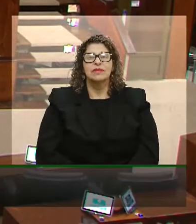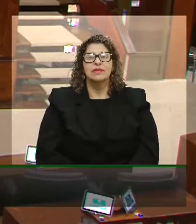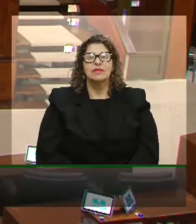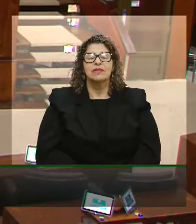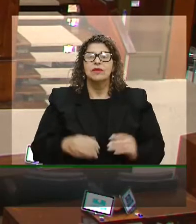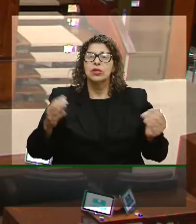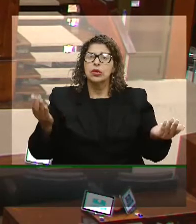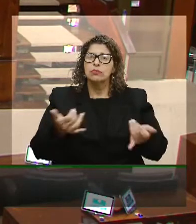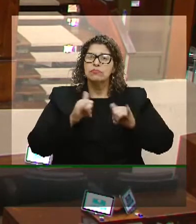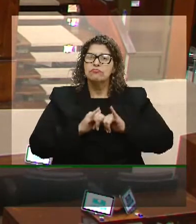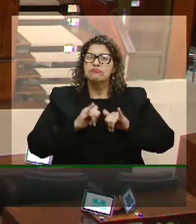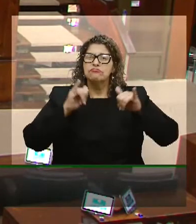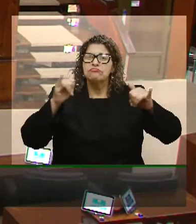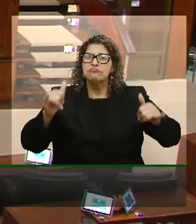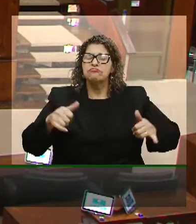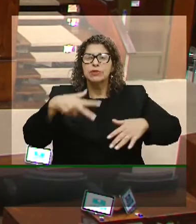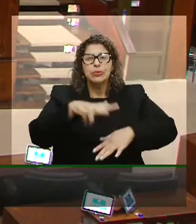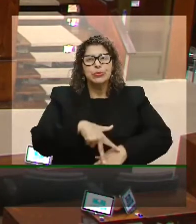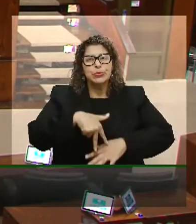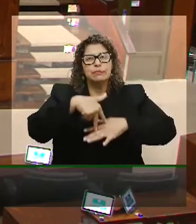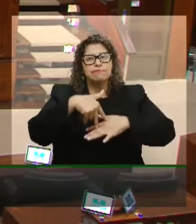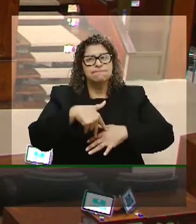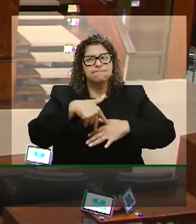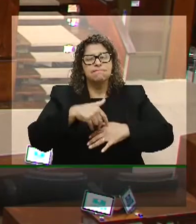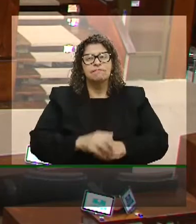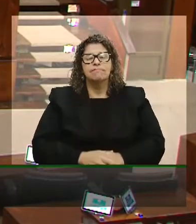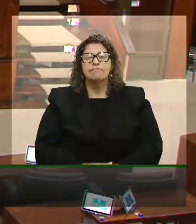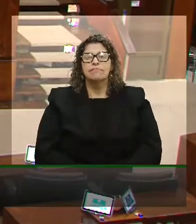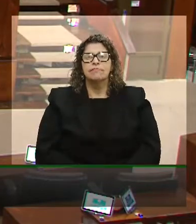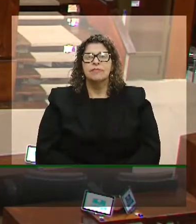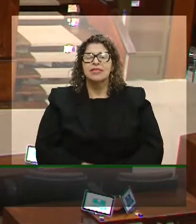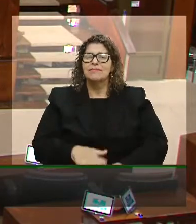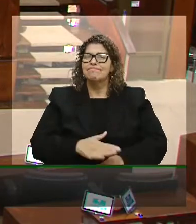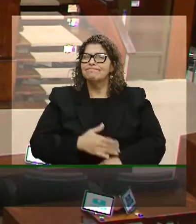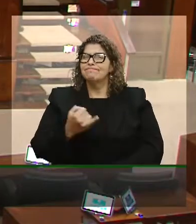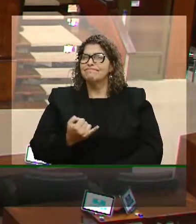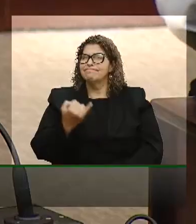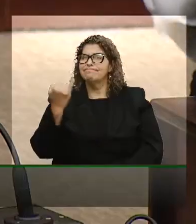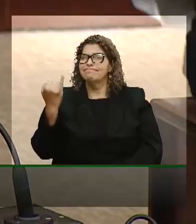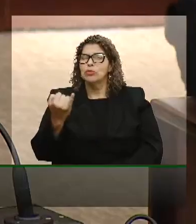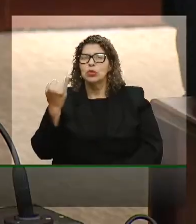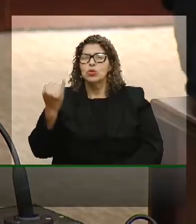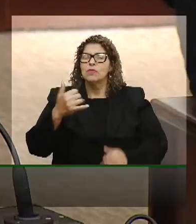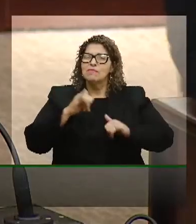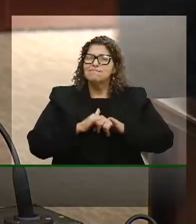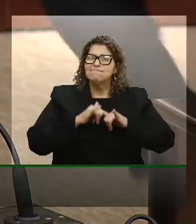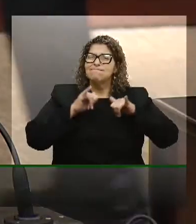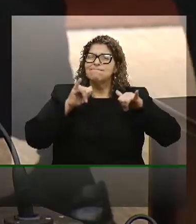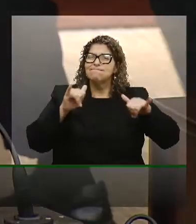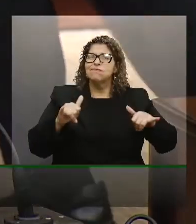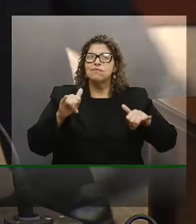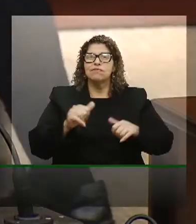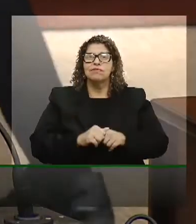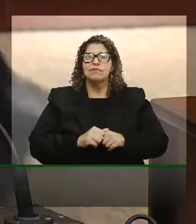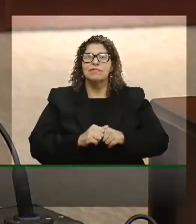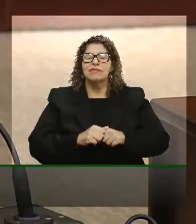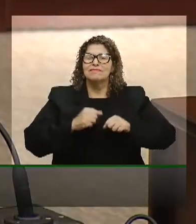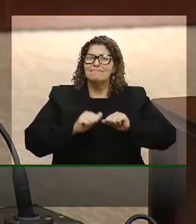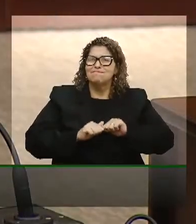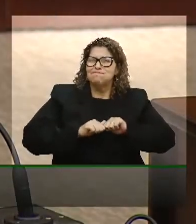venho trazer essa tribuna importante manifestação com ampla